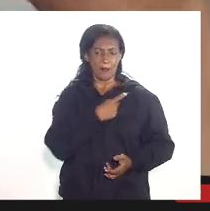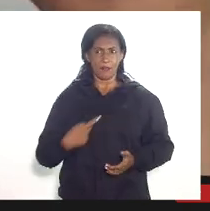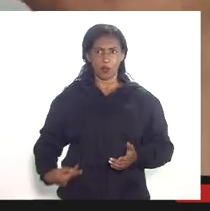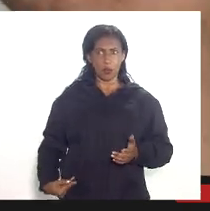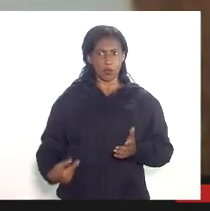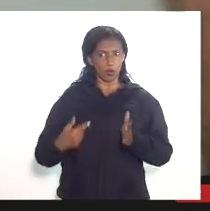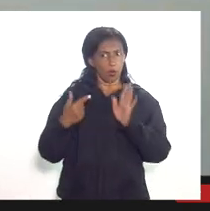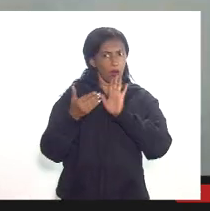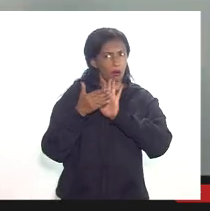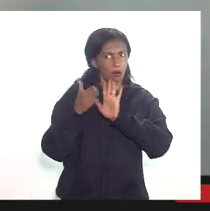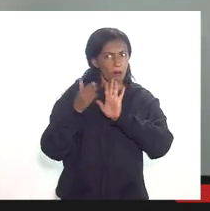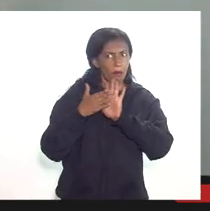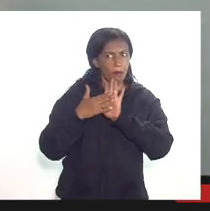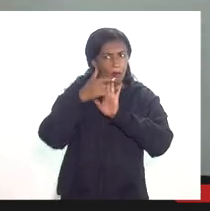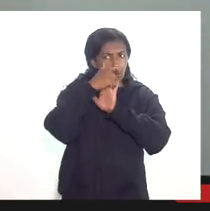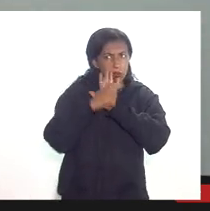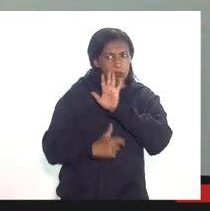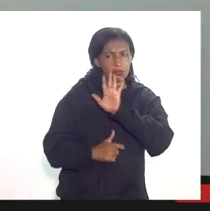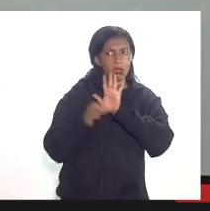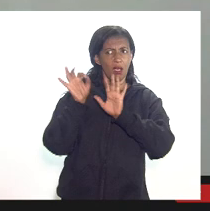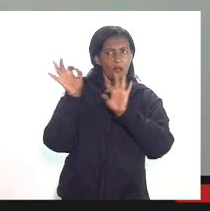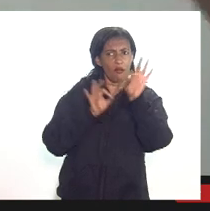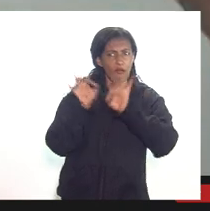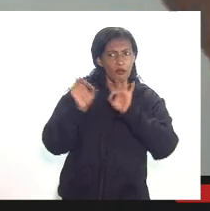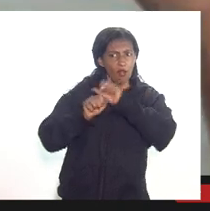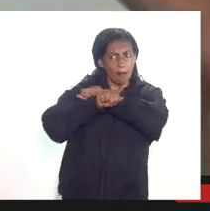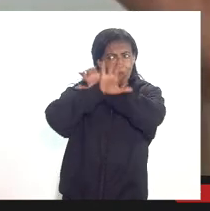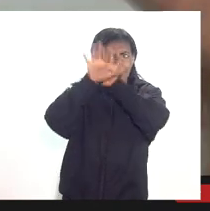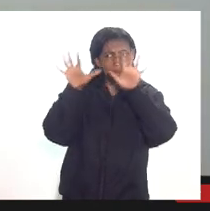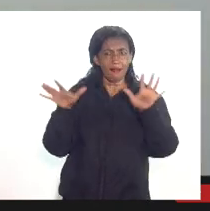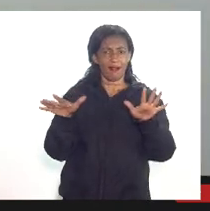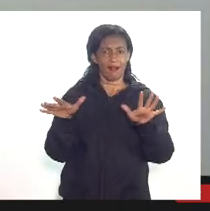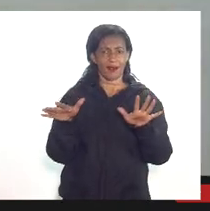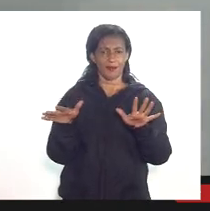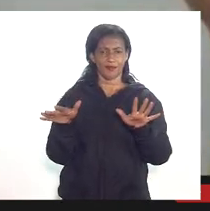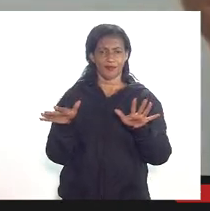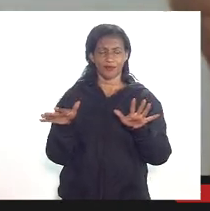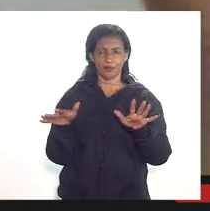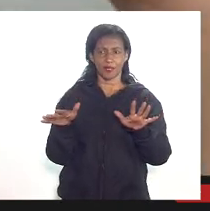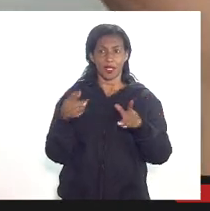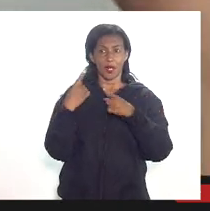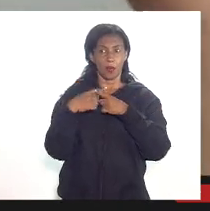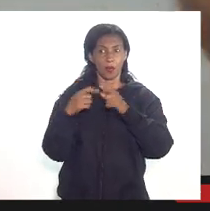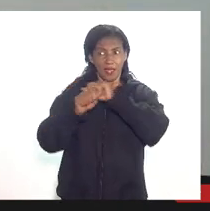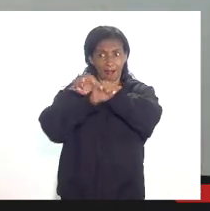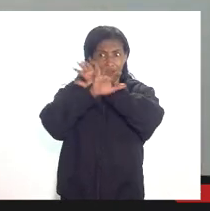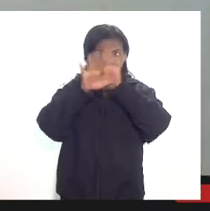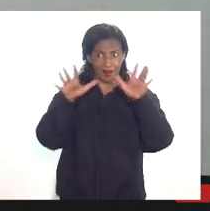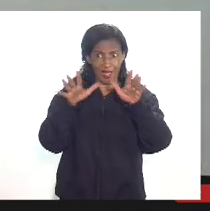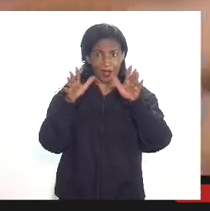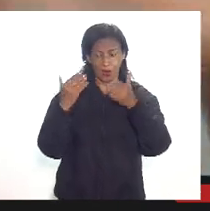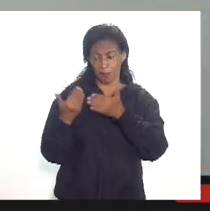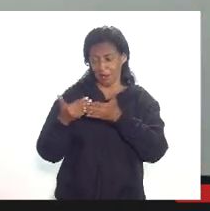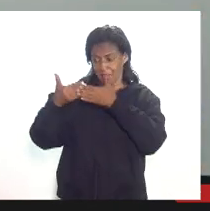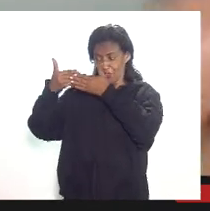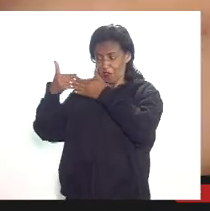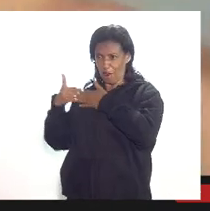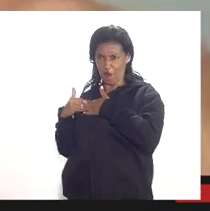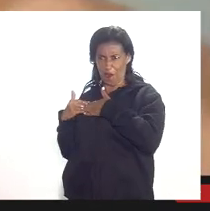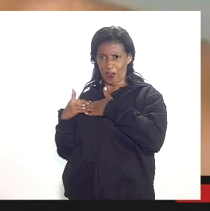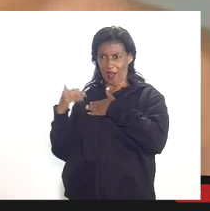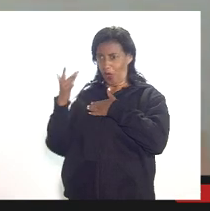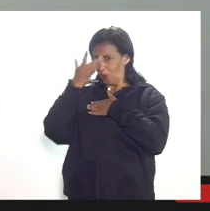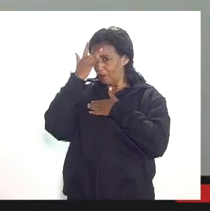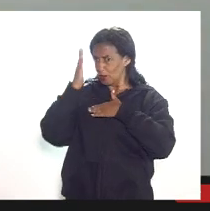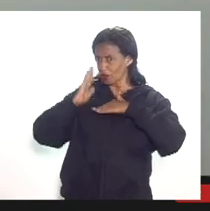isso está de forma bem clara mas de forma bem clara para quem está de fora para as fiscais não não está claro qual foi o